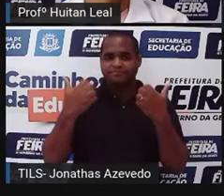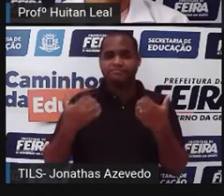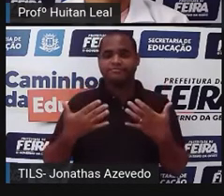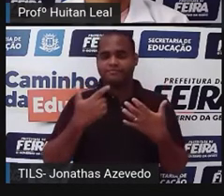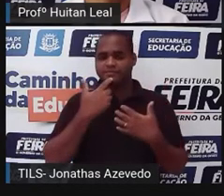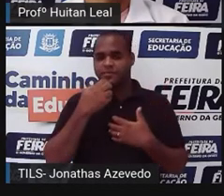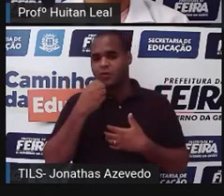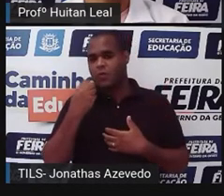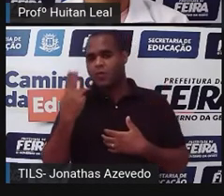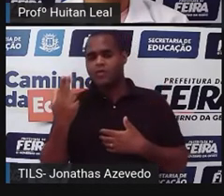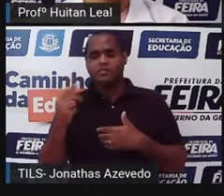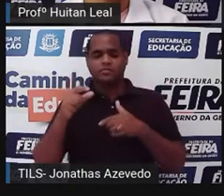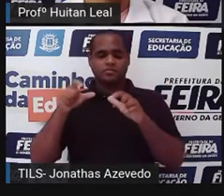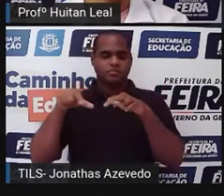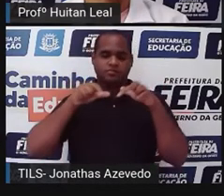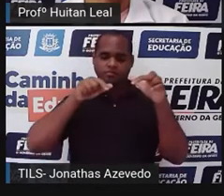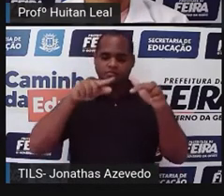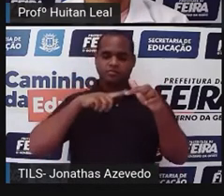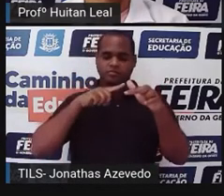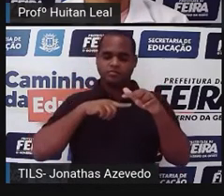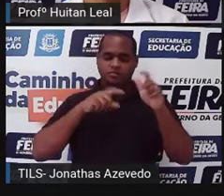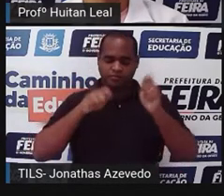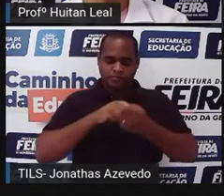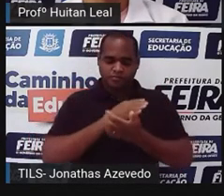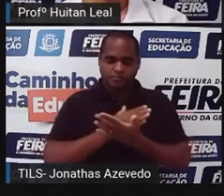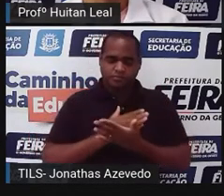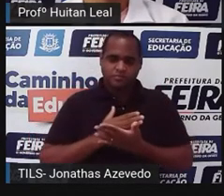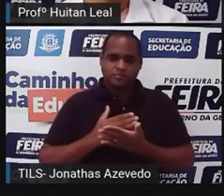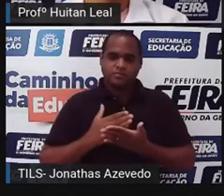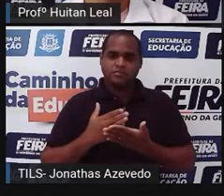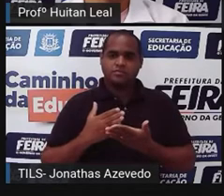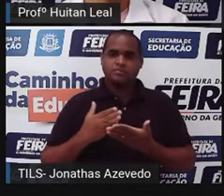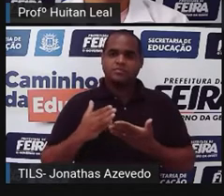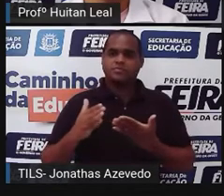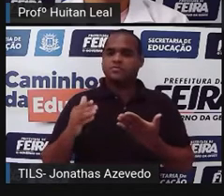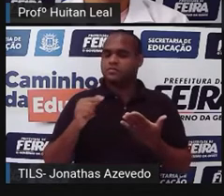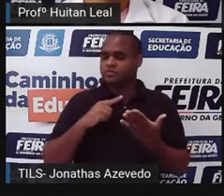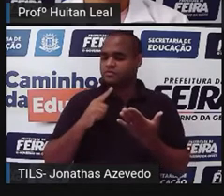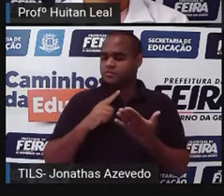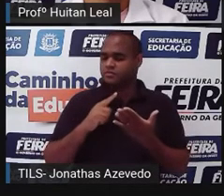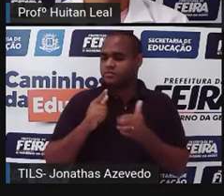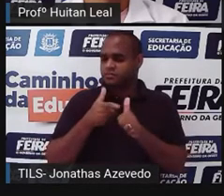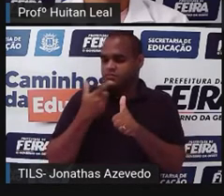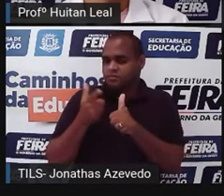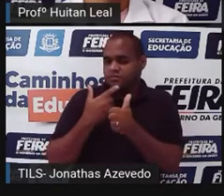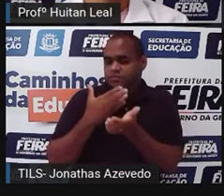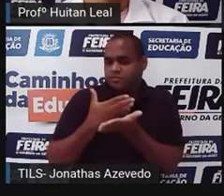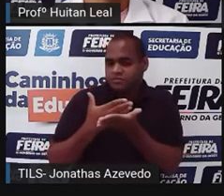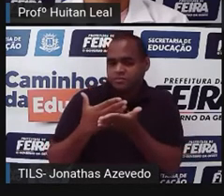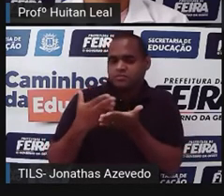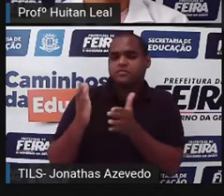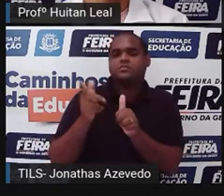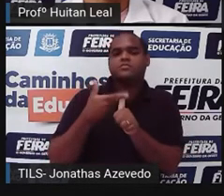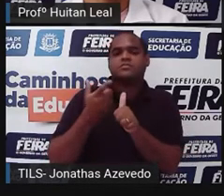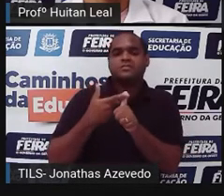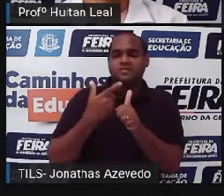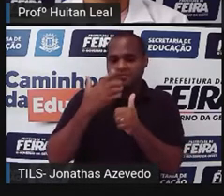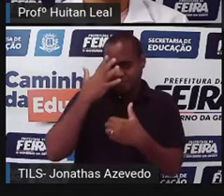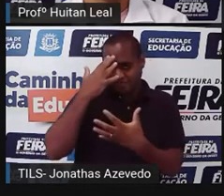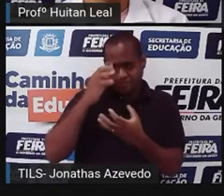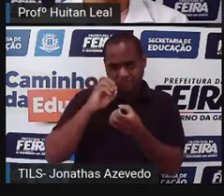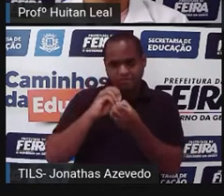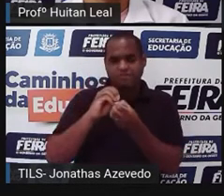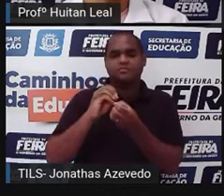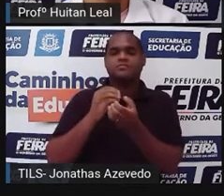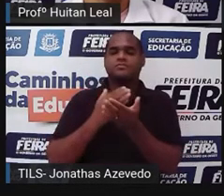Ou da maioria deles, ele vai ter uma introdução. Nesse momento inicial, há uma breve ambientação do